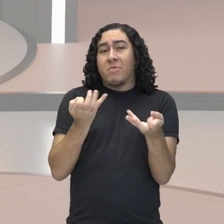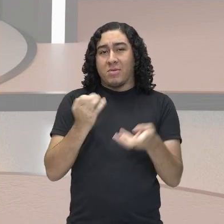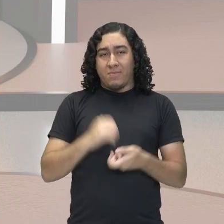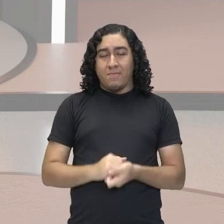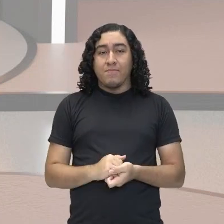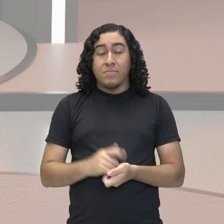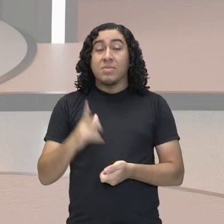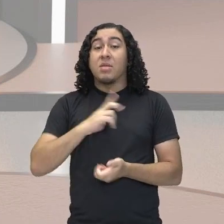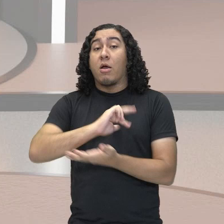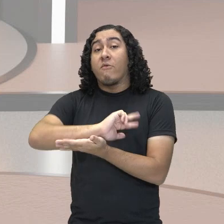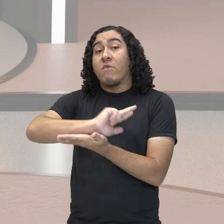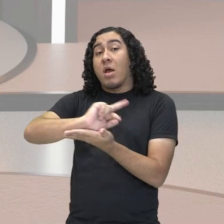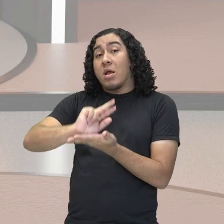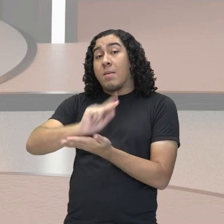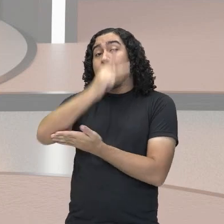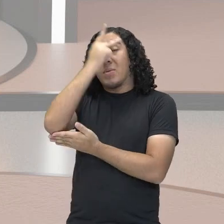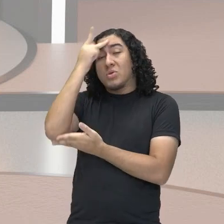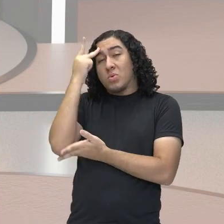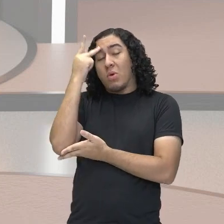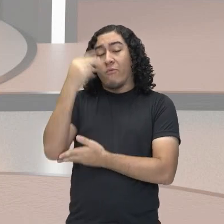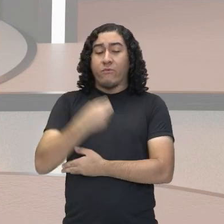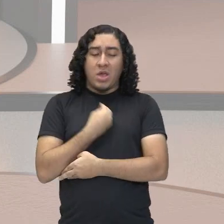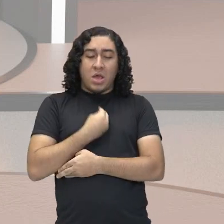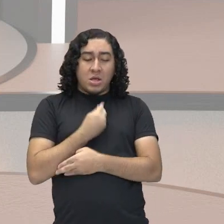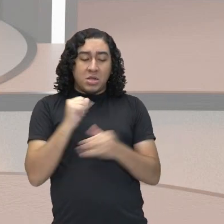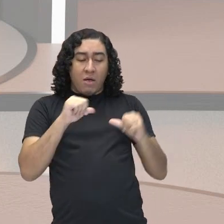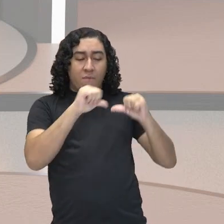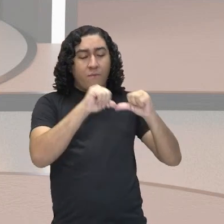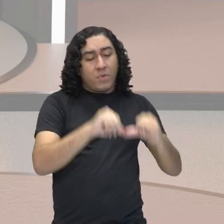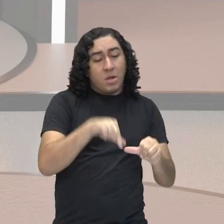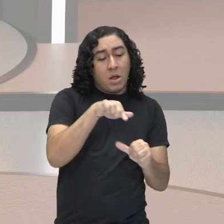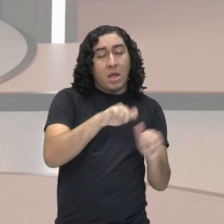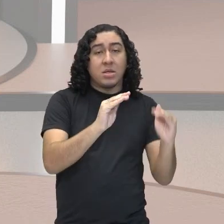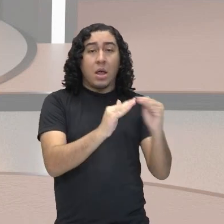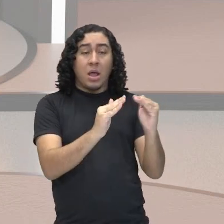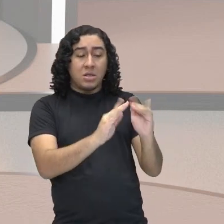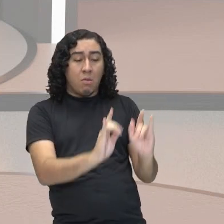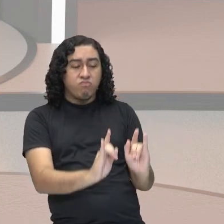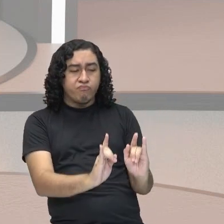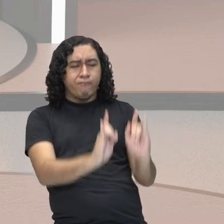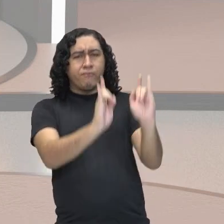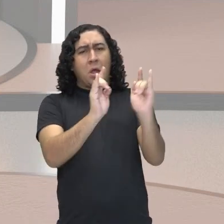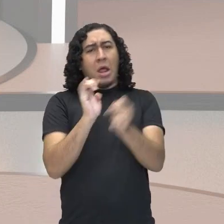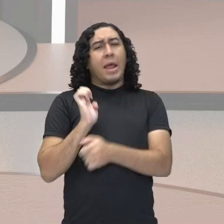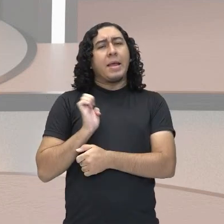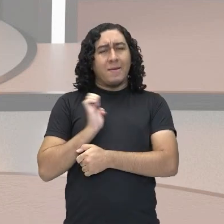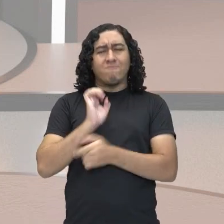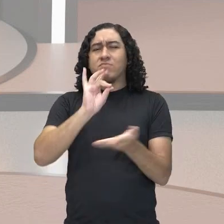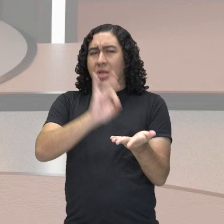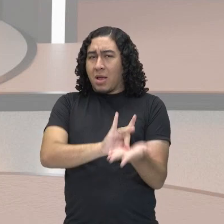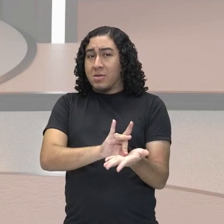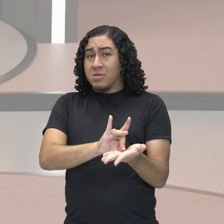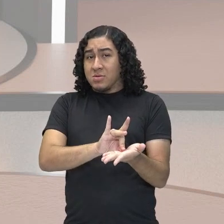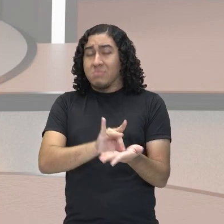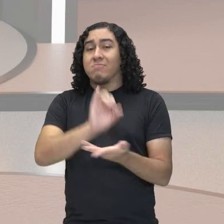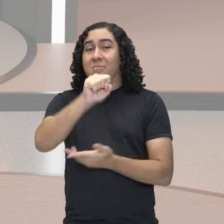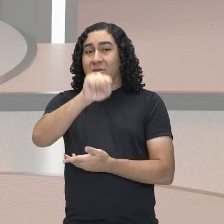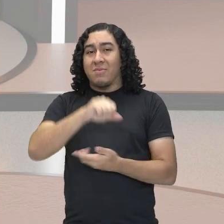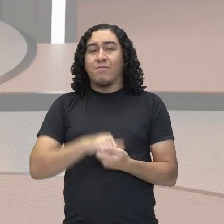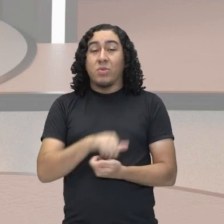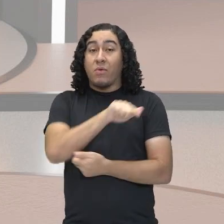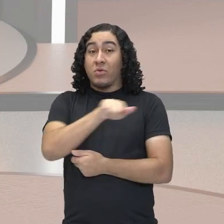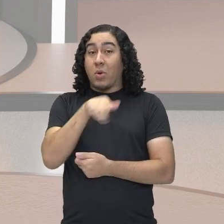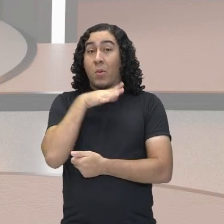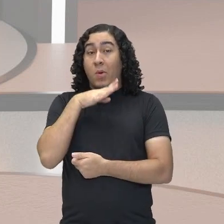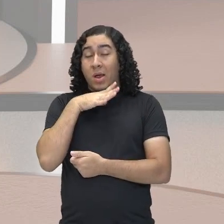muitas pessoas que vivem, que residem neste tipo de moradia. Isso é fato. Você aí deve